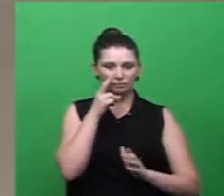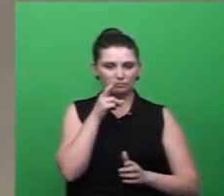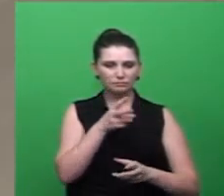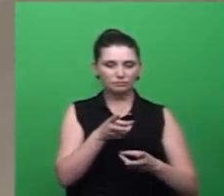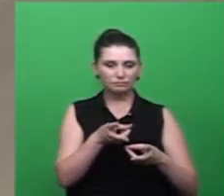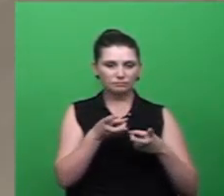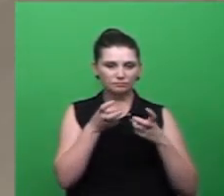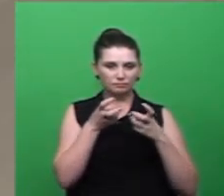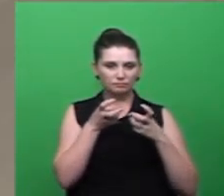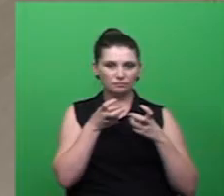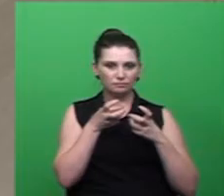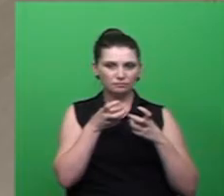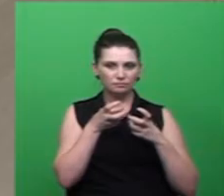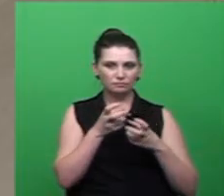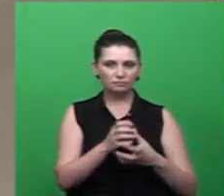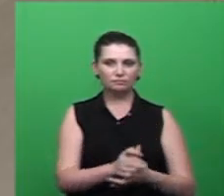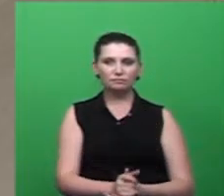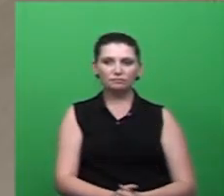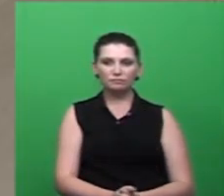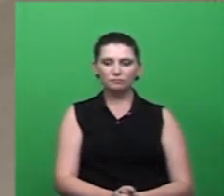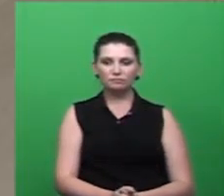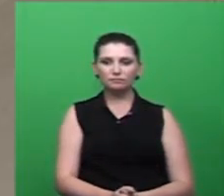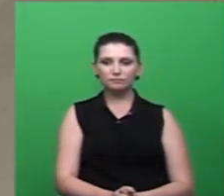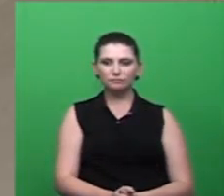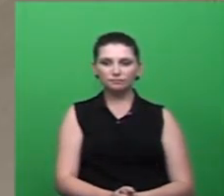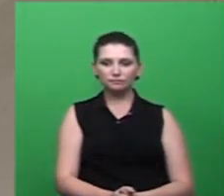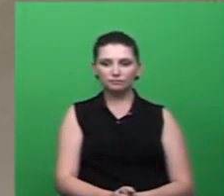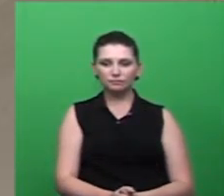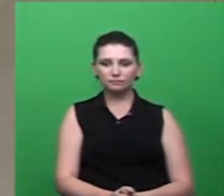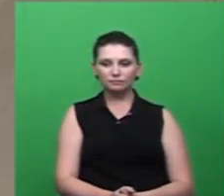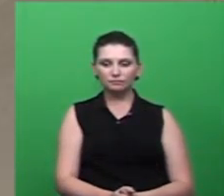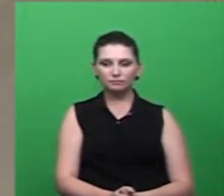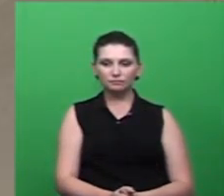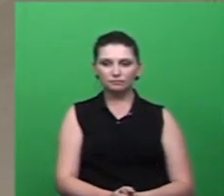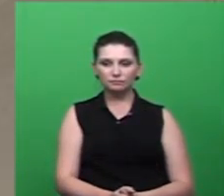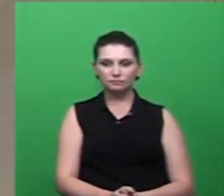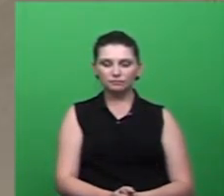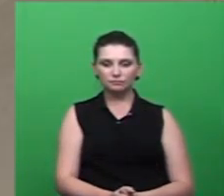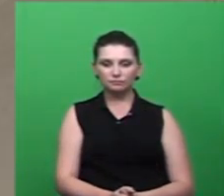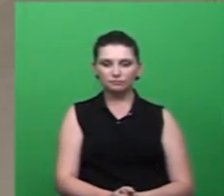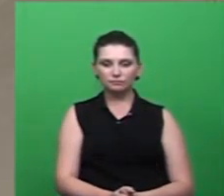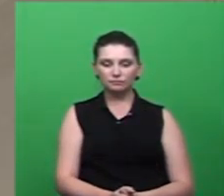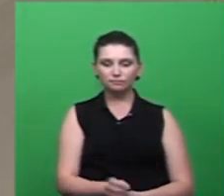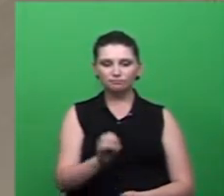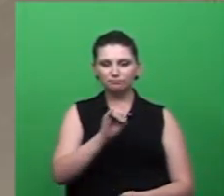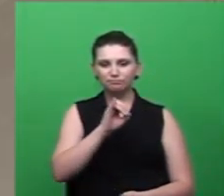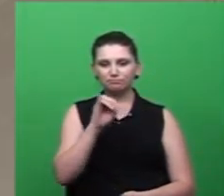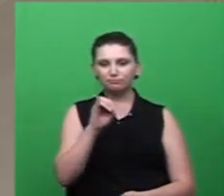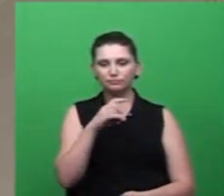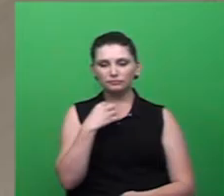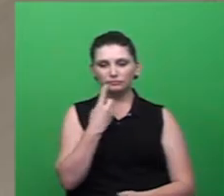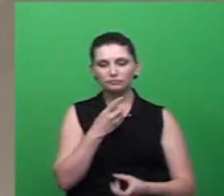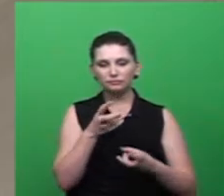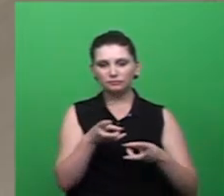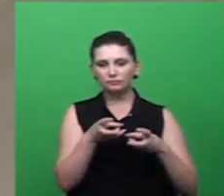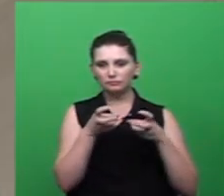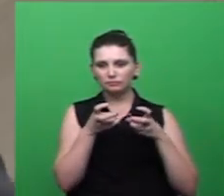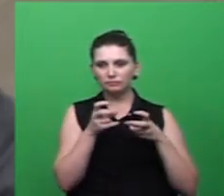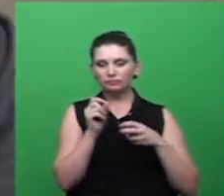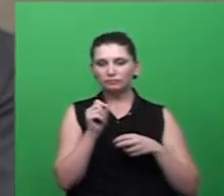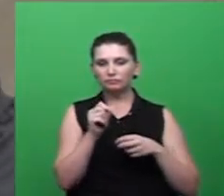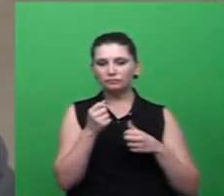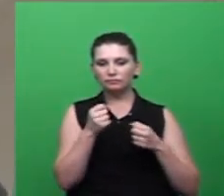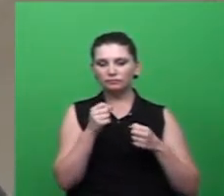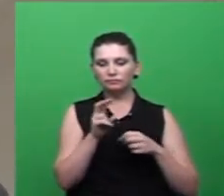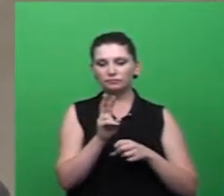os casos que são notificados através da nossa vigilância. Então, quando o hospital ou a unidade de saúde atende, ela tem um agravo de